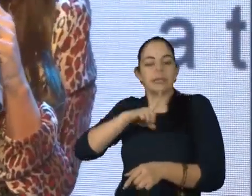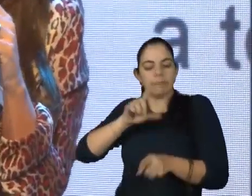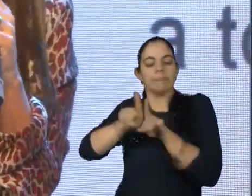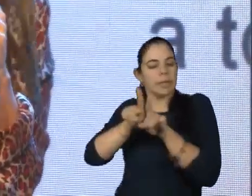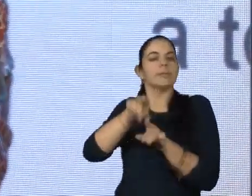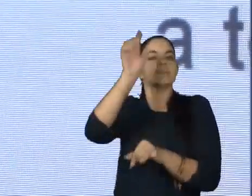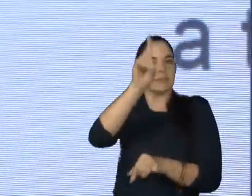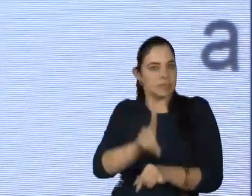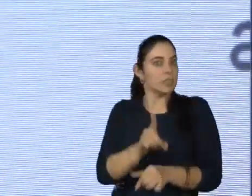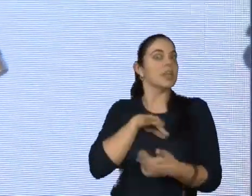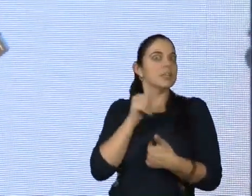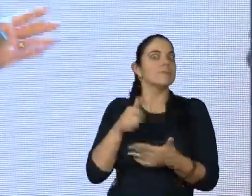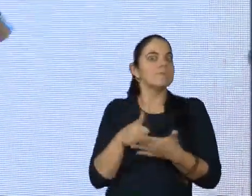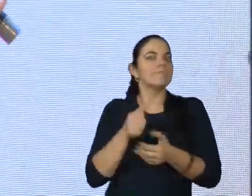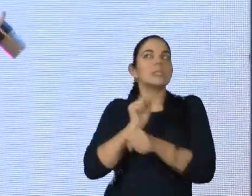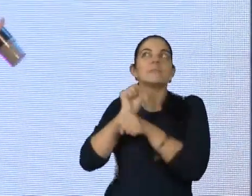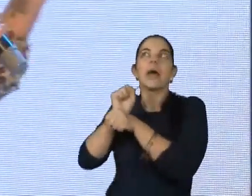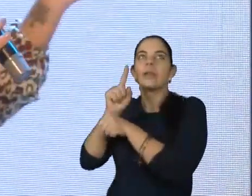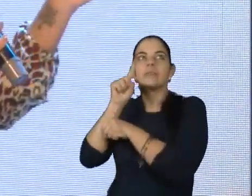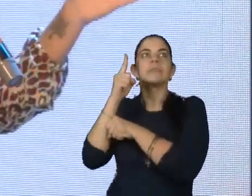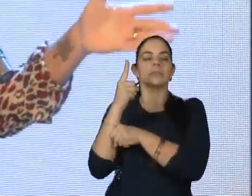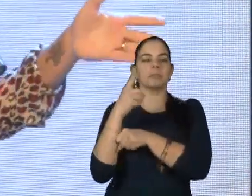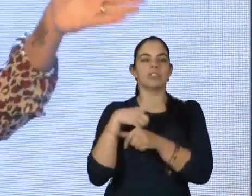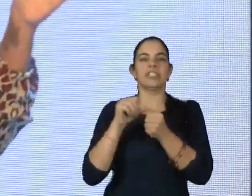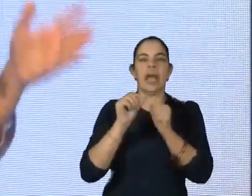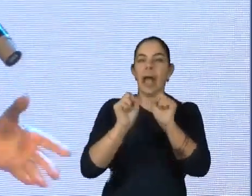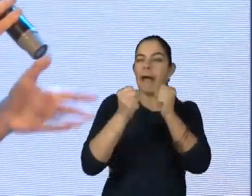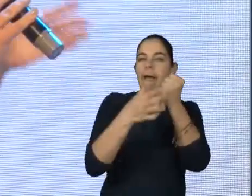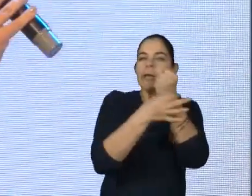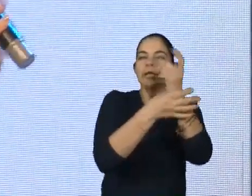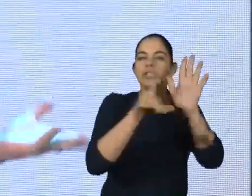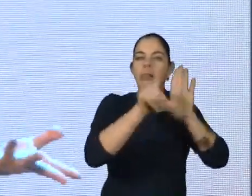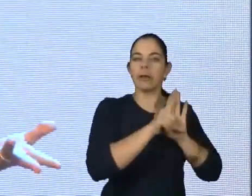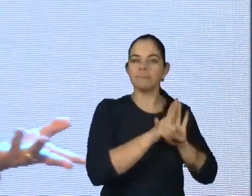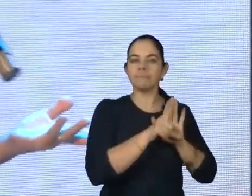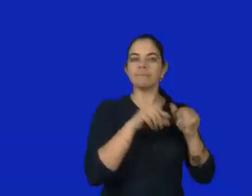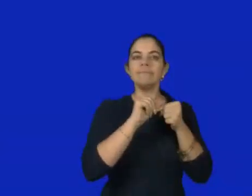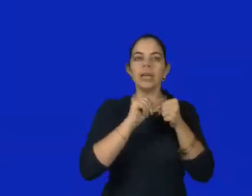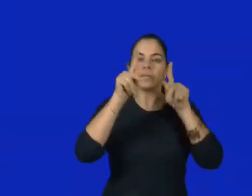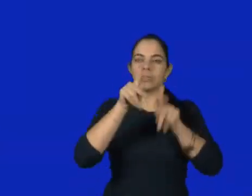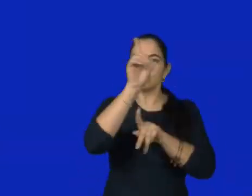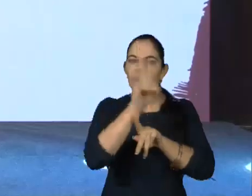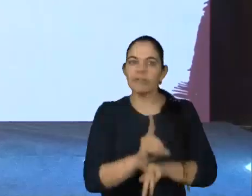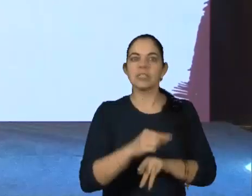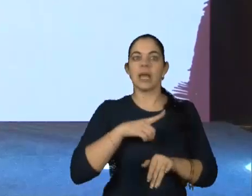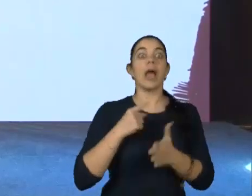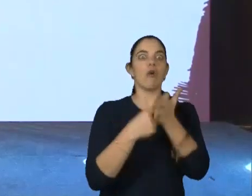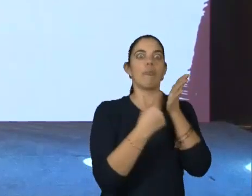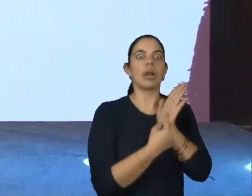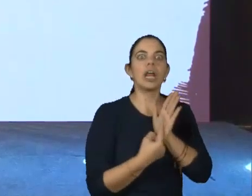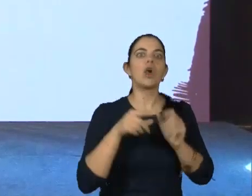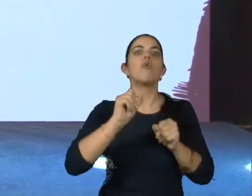espero eu que tenha entendido, sobre a importância de se garantir as leis, que as leis para pessoas com deficiência sejam cumpridas